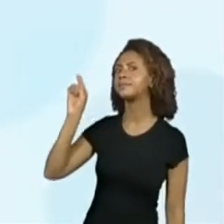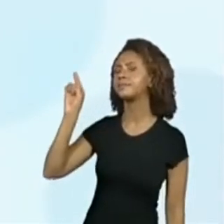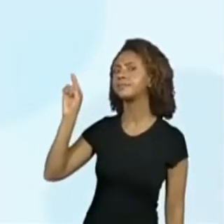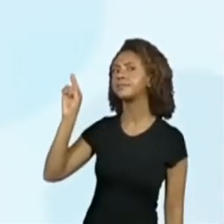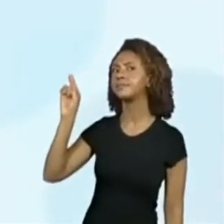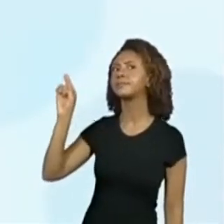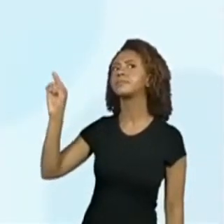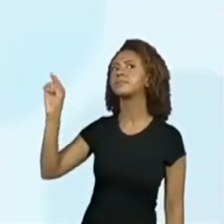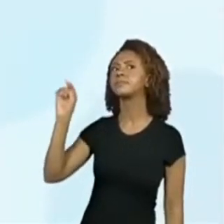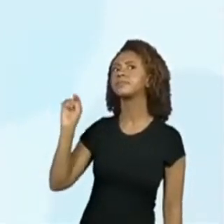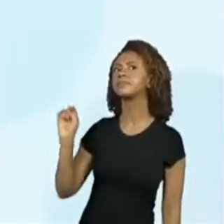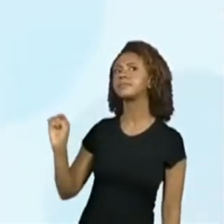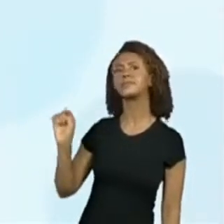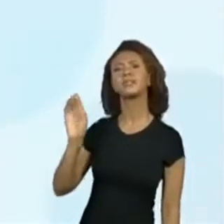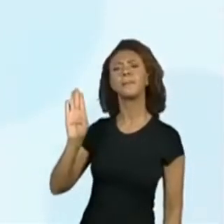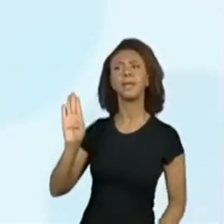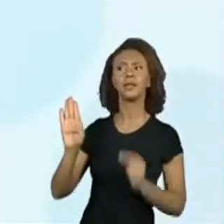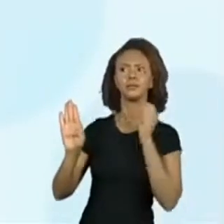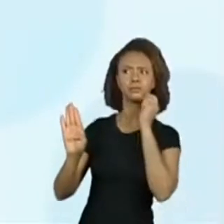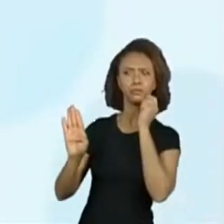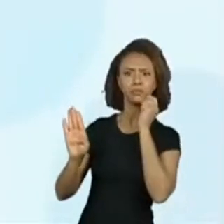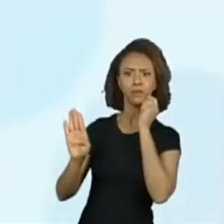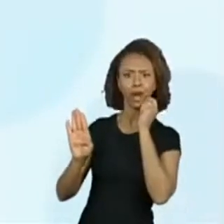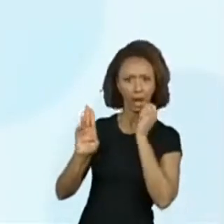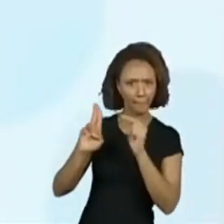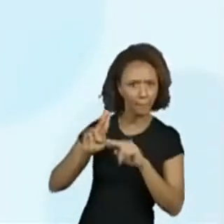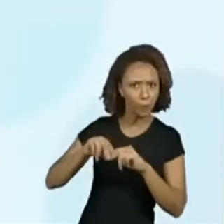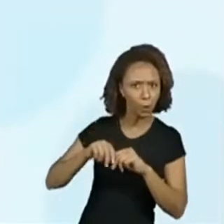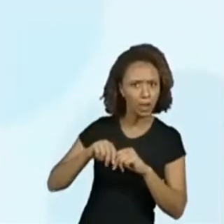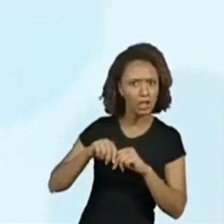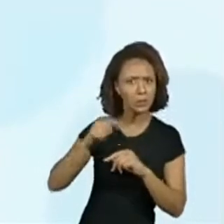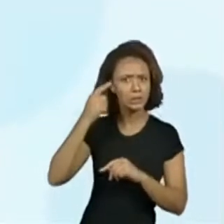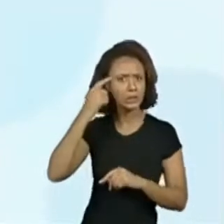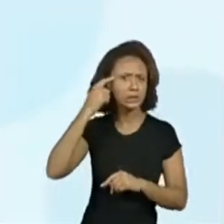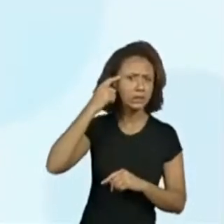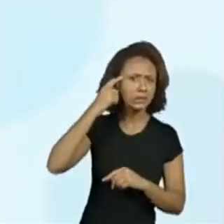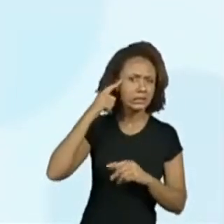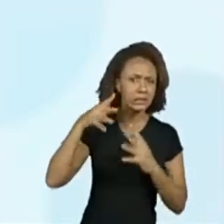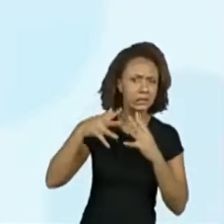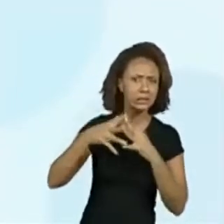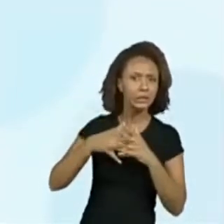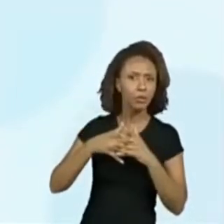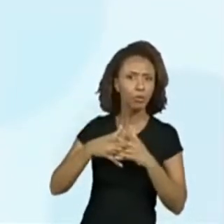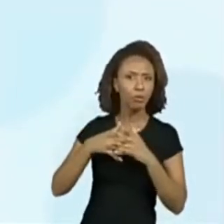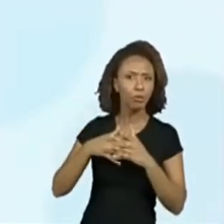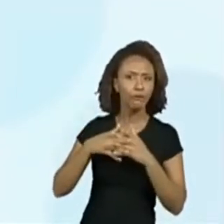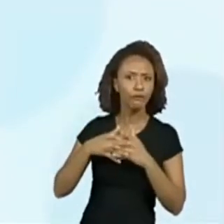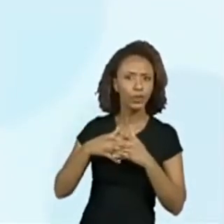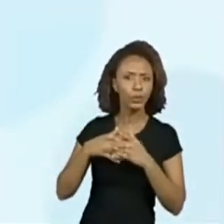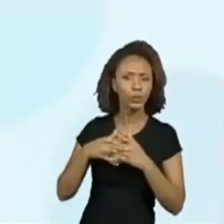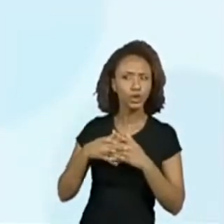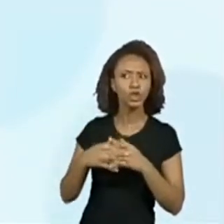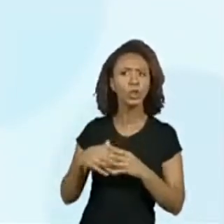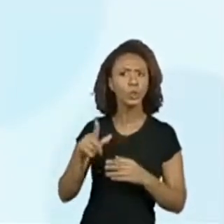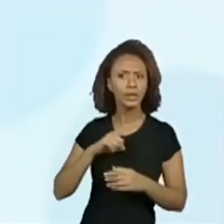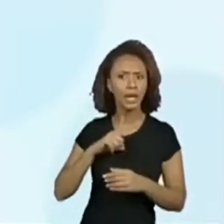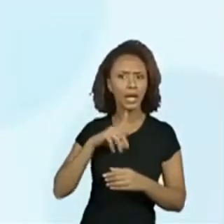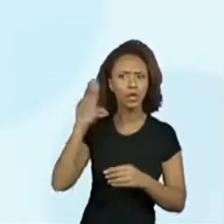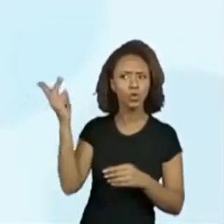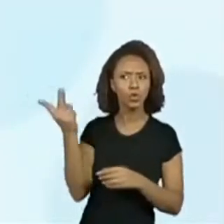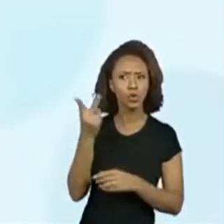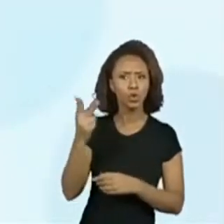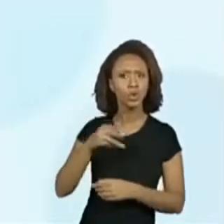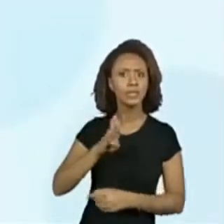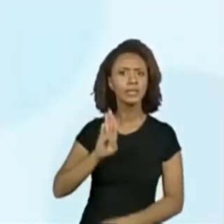E começa com B aqui. Será que isso que eles confundiram aí para falar que essas duas palavras está escrito bambolê? Então,